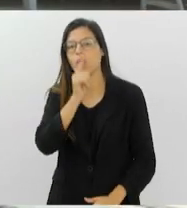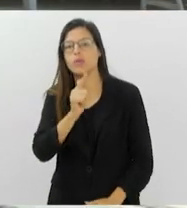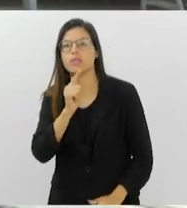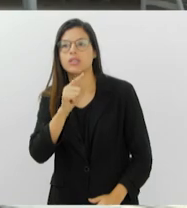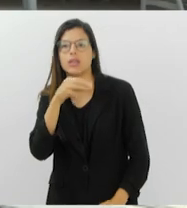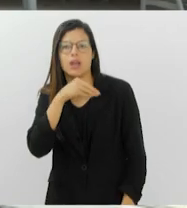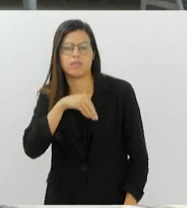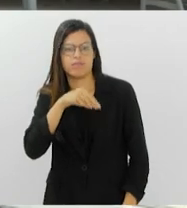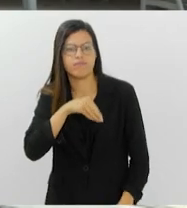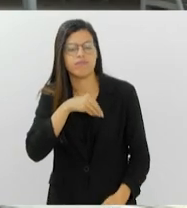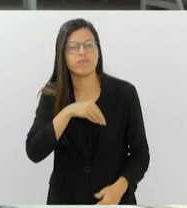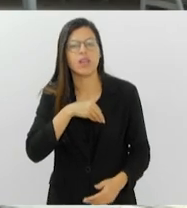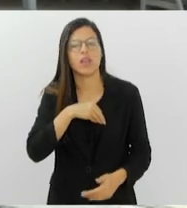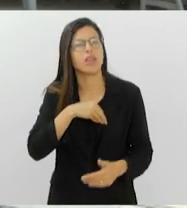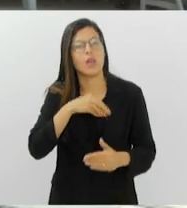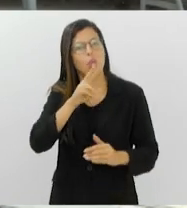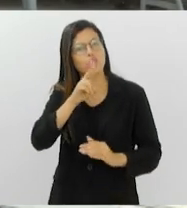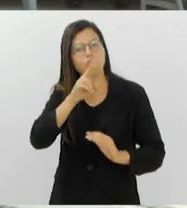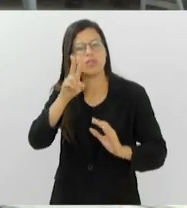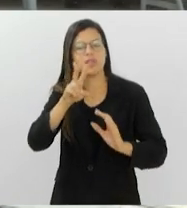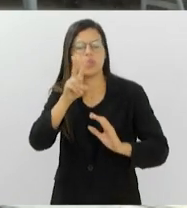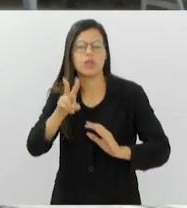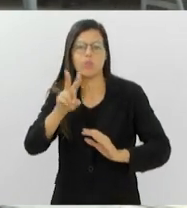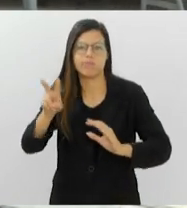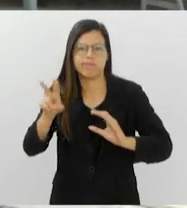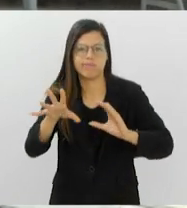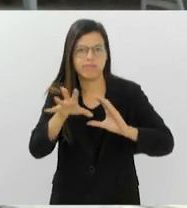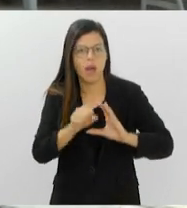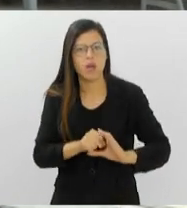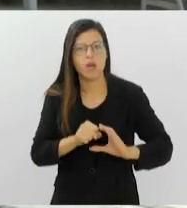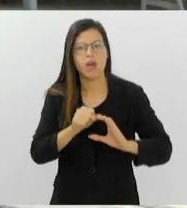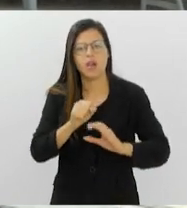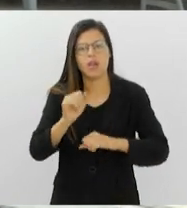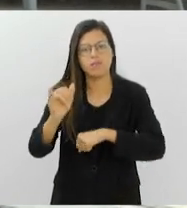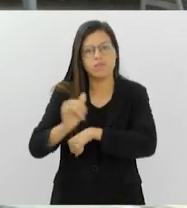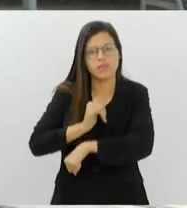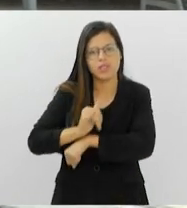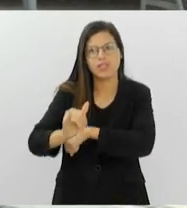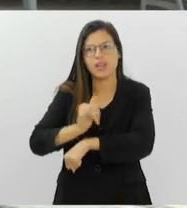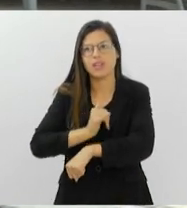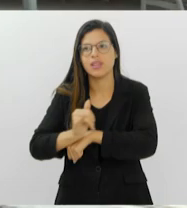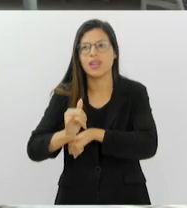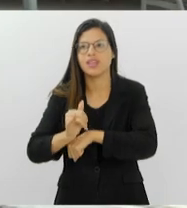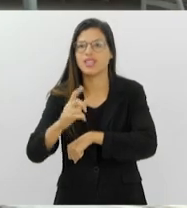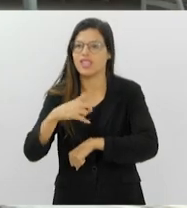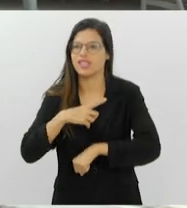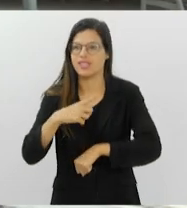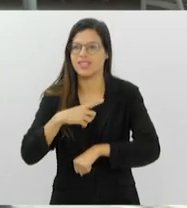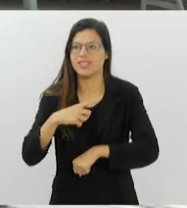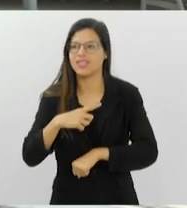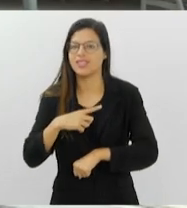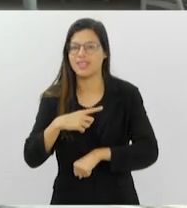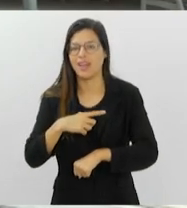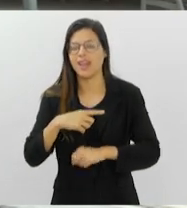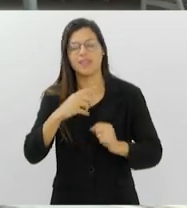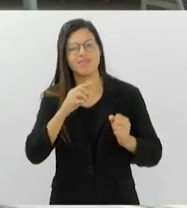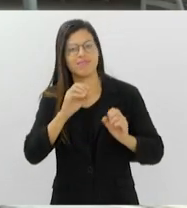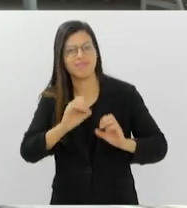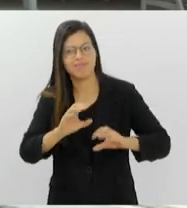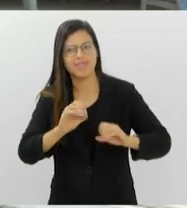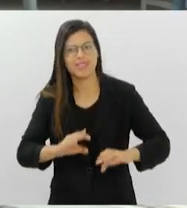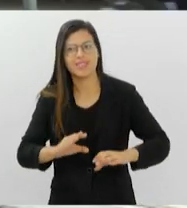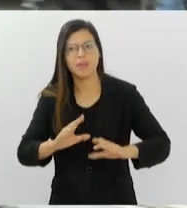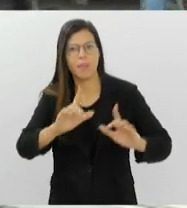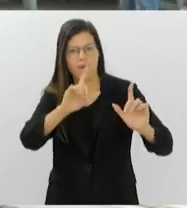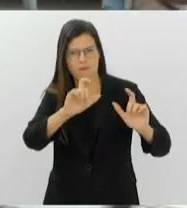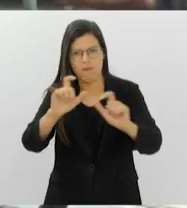do audiovisual, que ele utilize, né, esse mecanismo, que é coisa que a gente tem muito na mão, a gente ensina a tirar foto com câmeras, mas